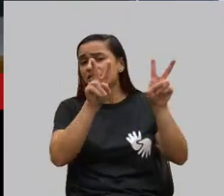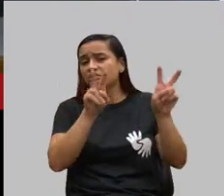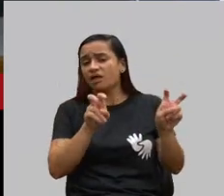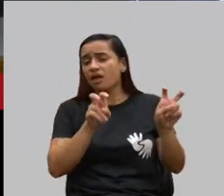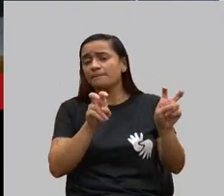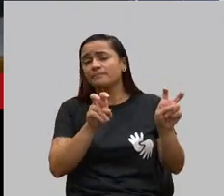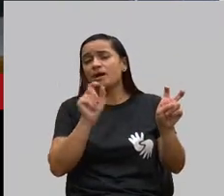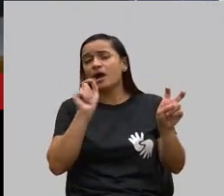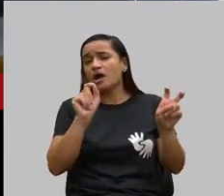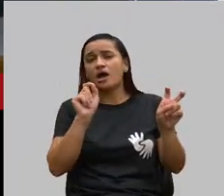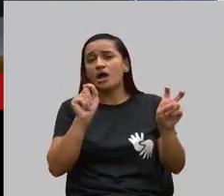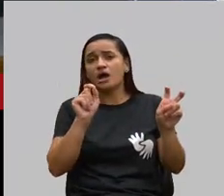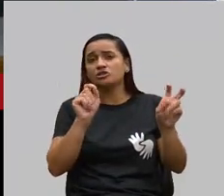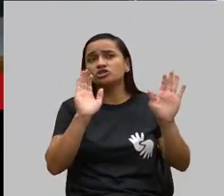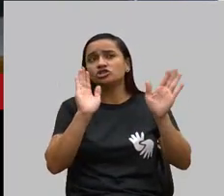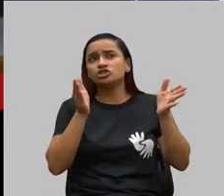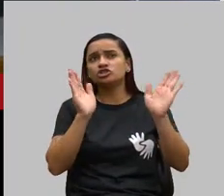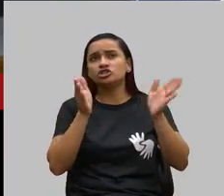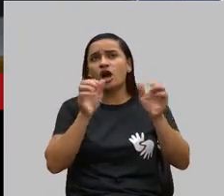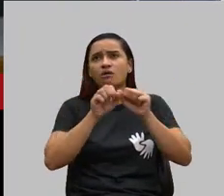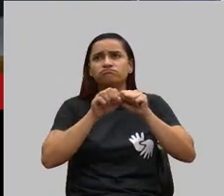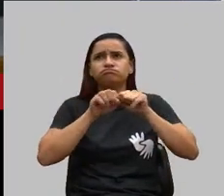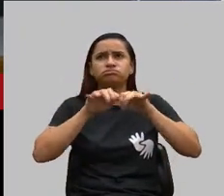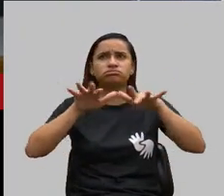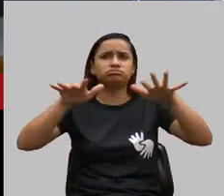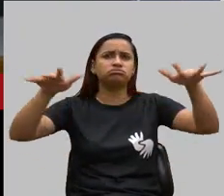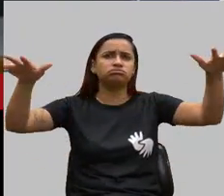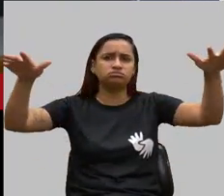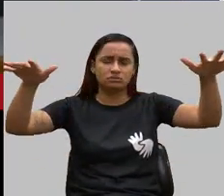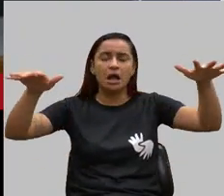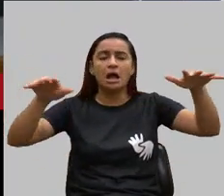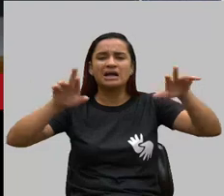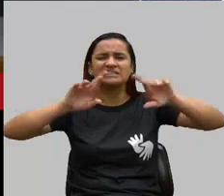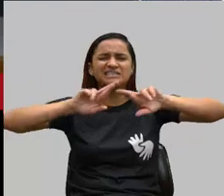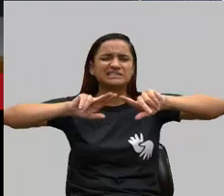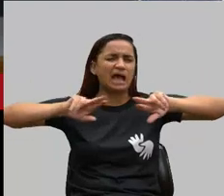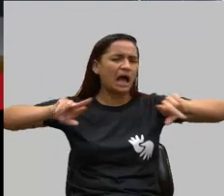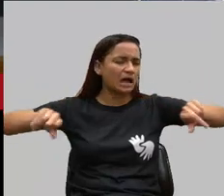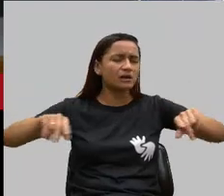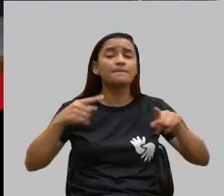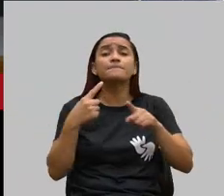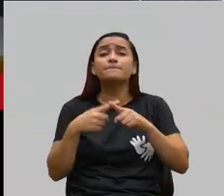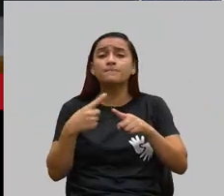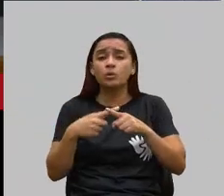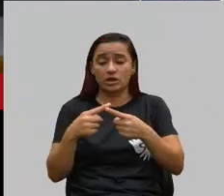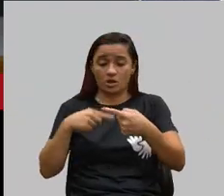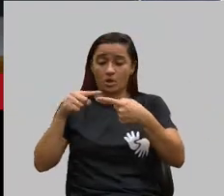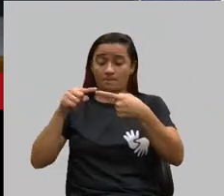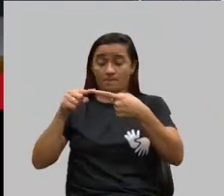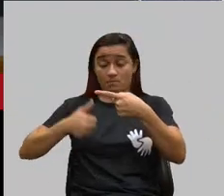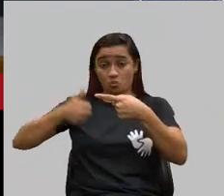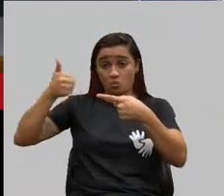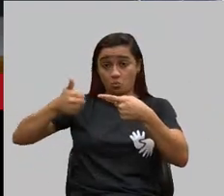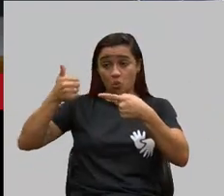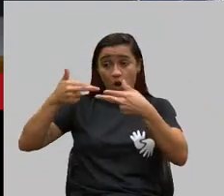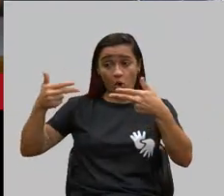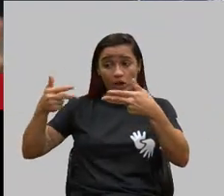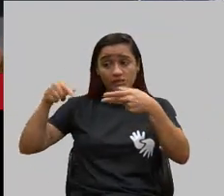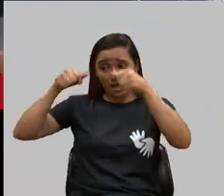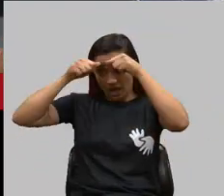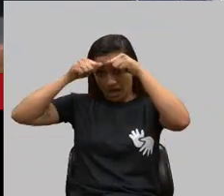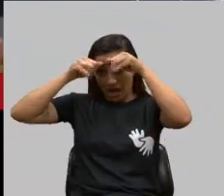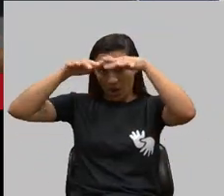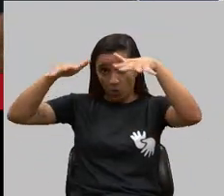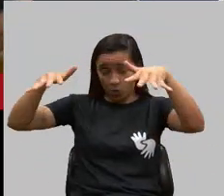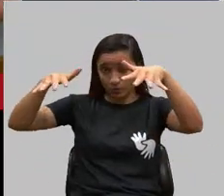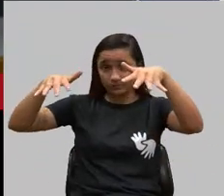ele é abrangente e diverso. Por quê? Uma coisa é o transtorno autista que é tido